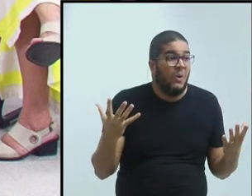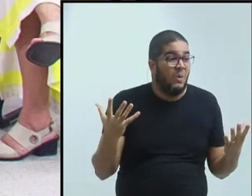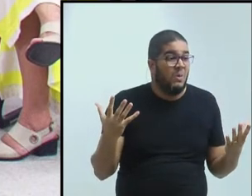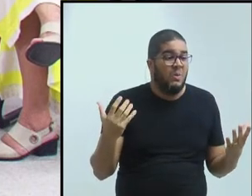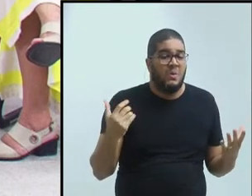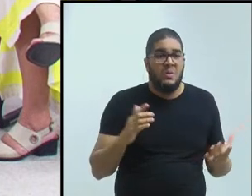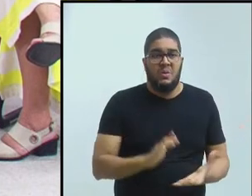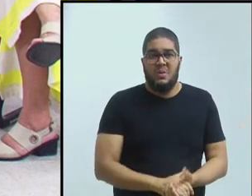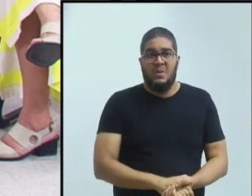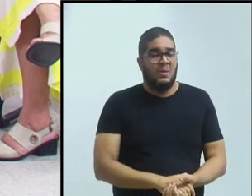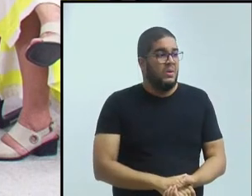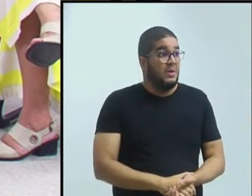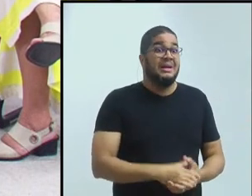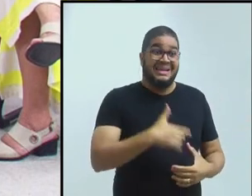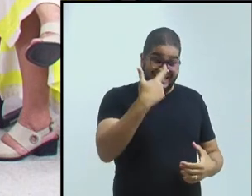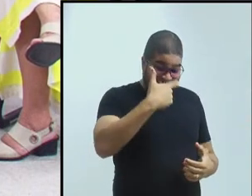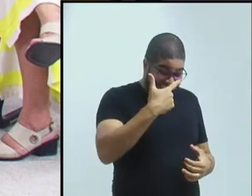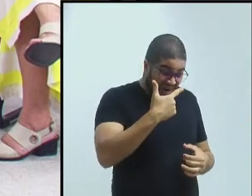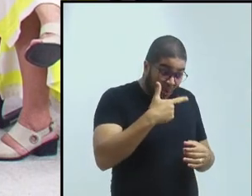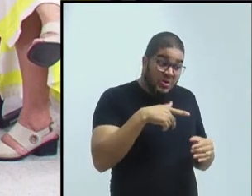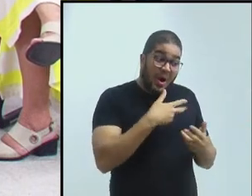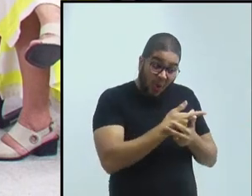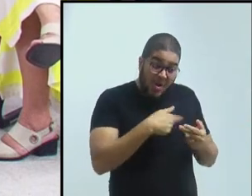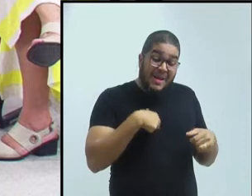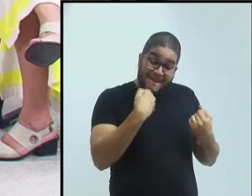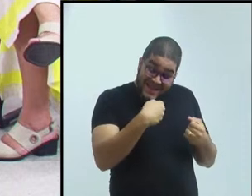segunda então era que ela ia ter que reescrever tudo aquilo.